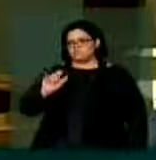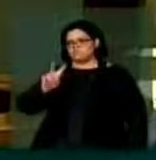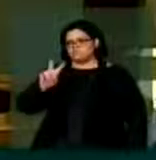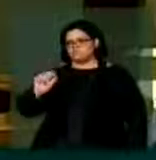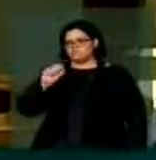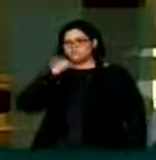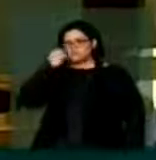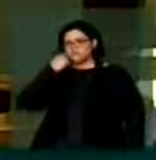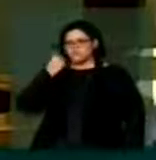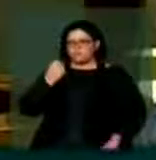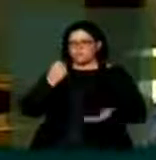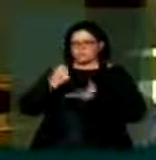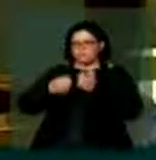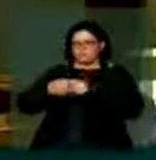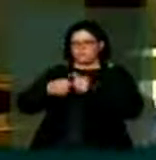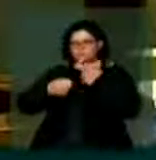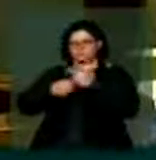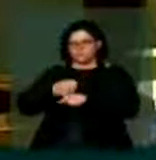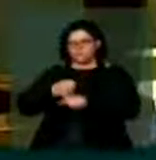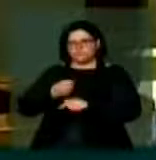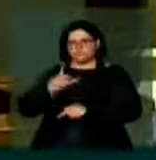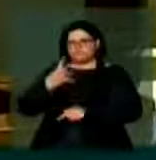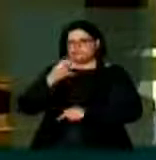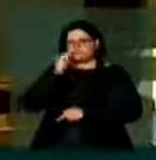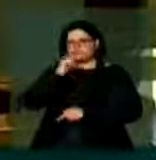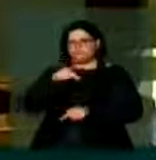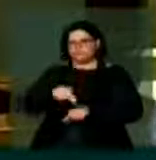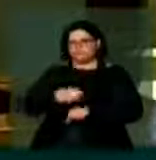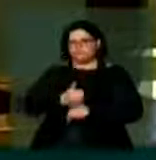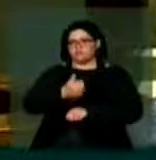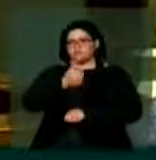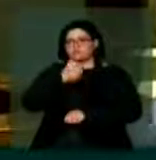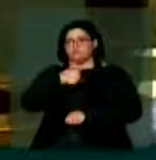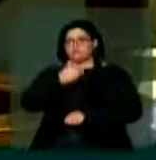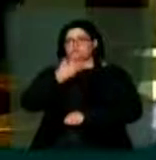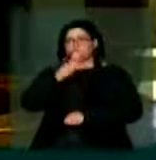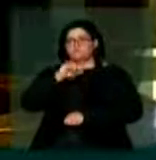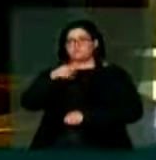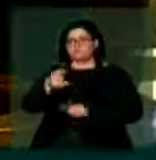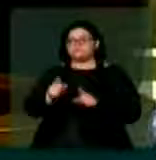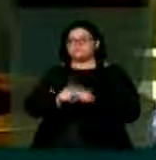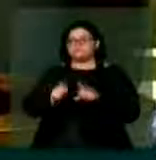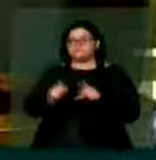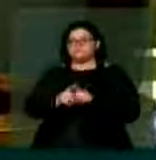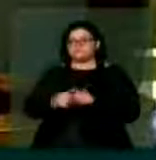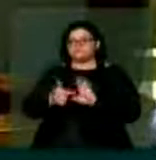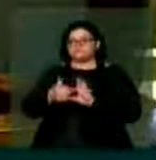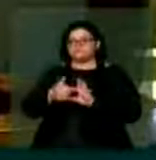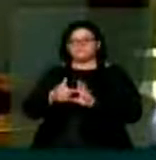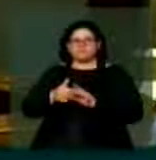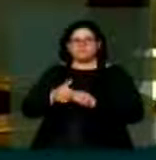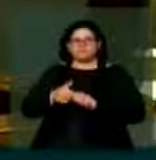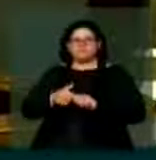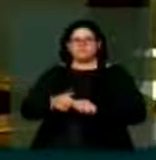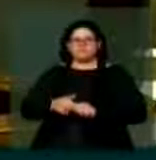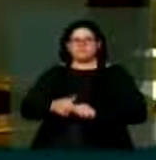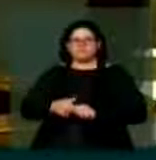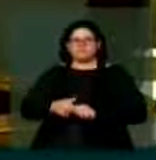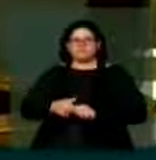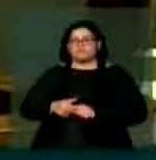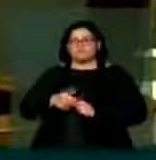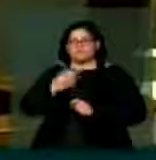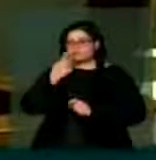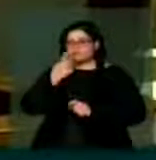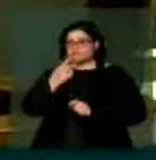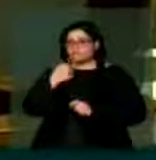retorno e que, quanto mais mulher aqui, Benedita, melhor. E aproveitar, senhor Presidente, esses segundos, são poucos, para dizer